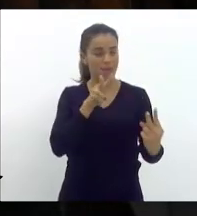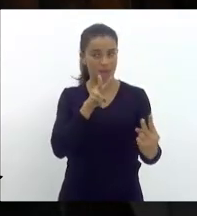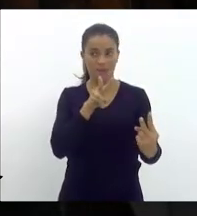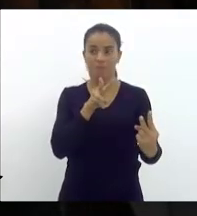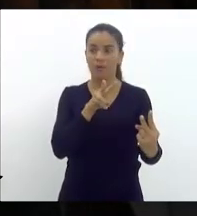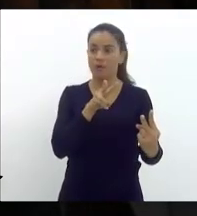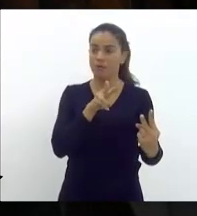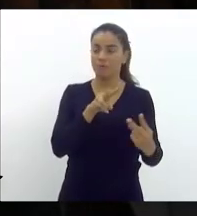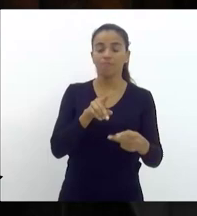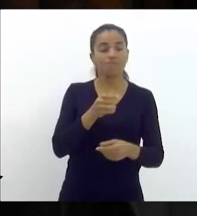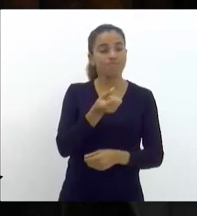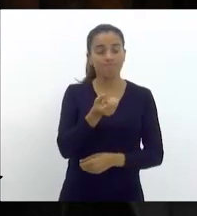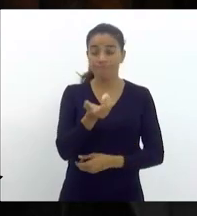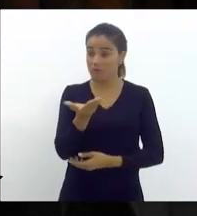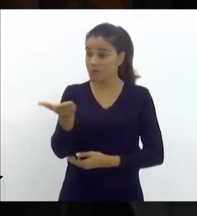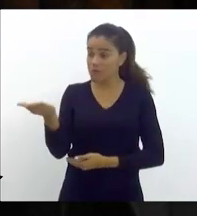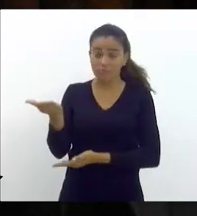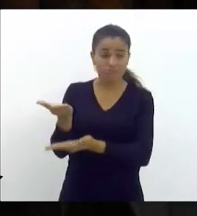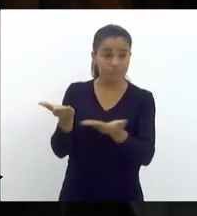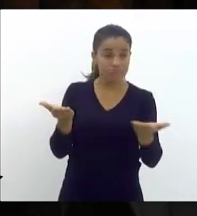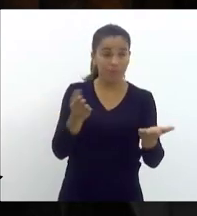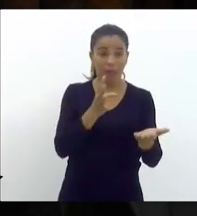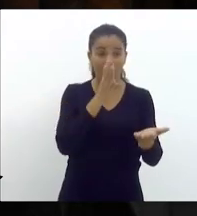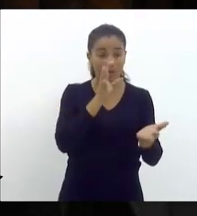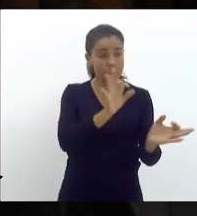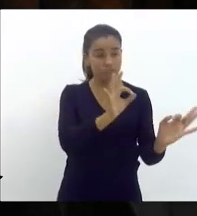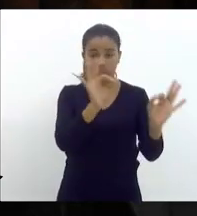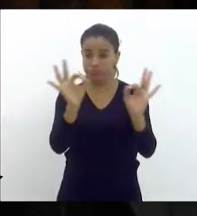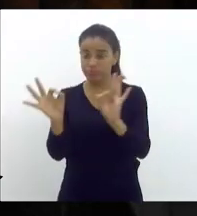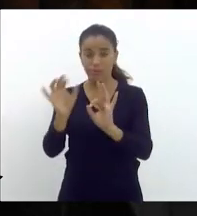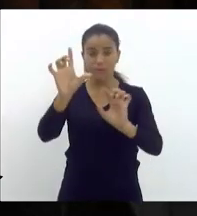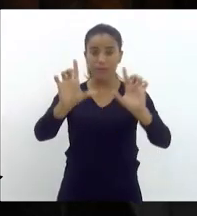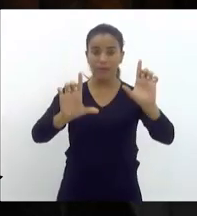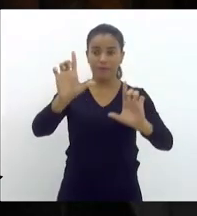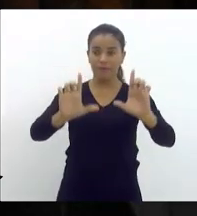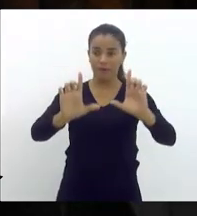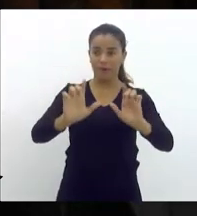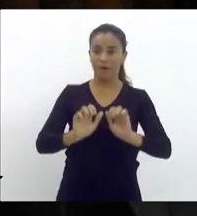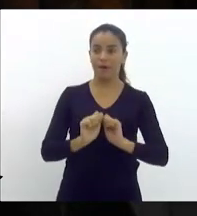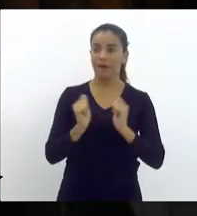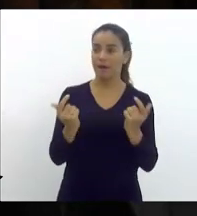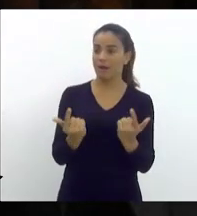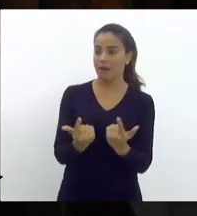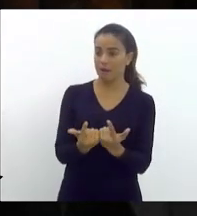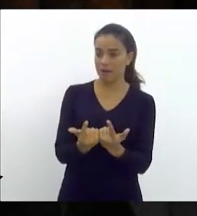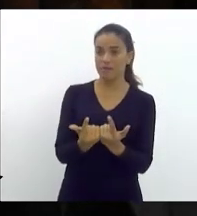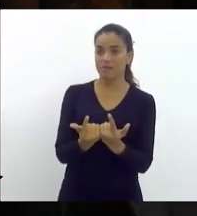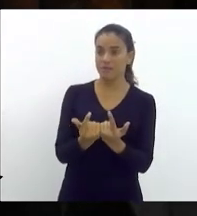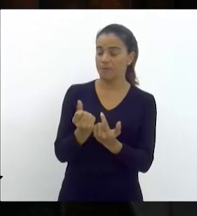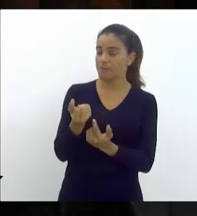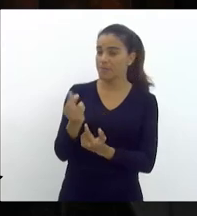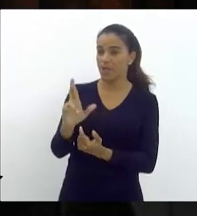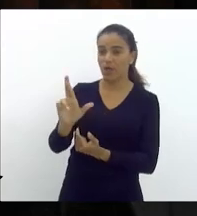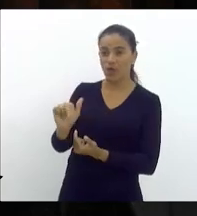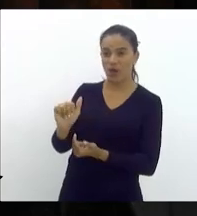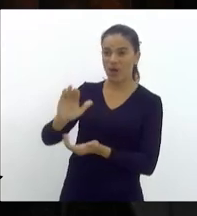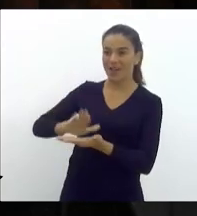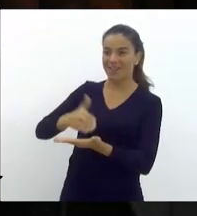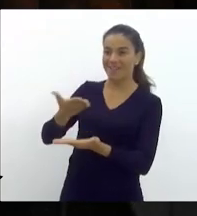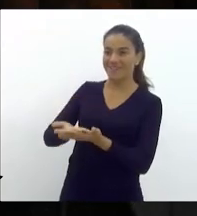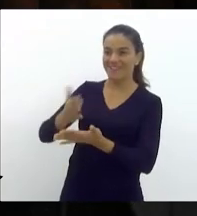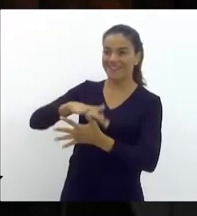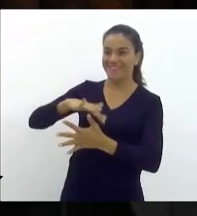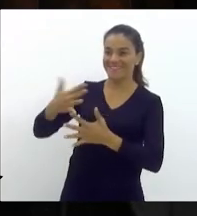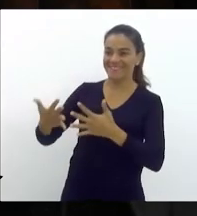senhoras e senhores telespectadores da TV Alerja, senhora intérprete